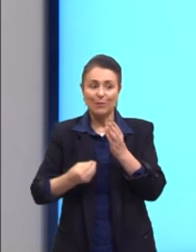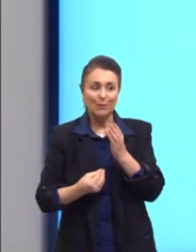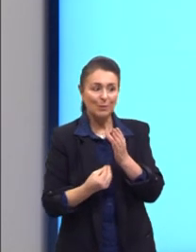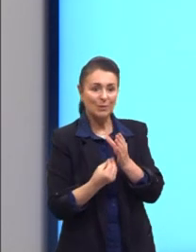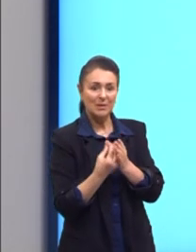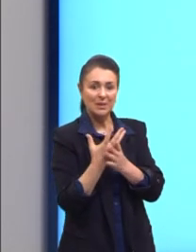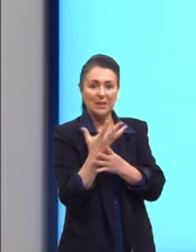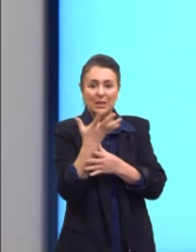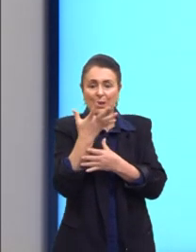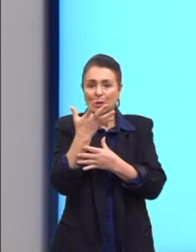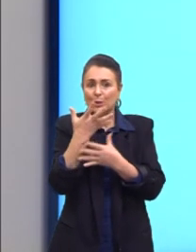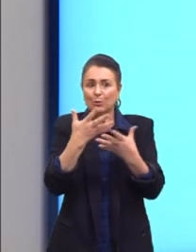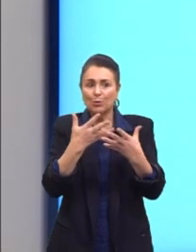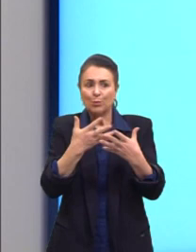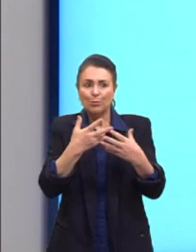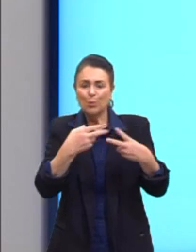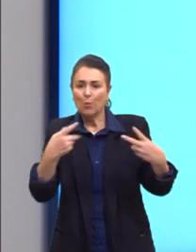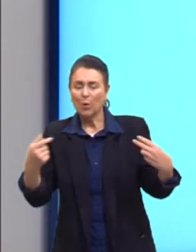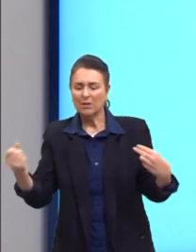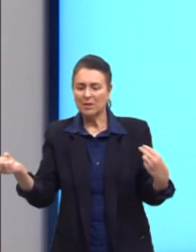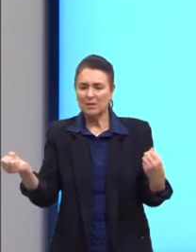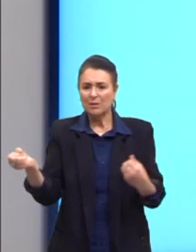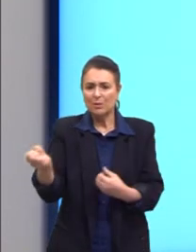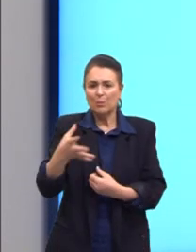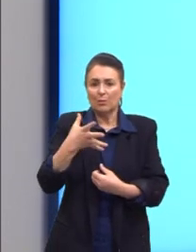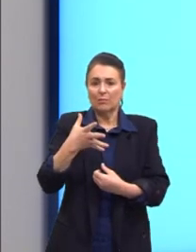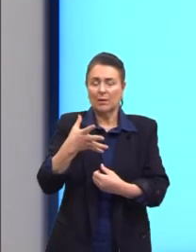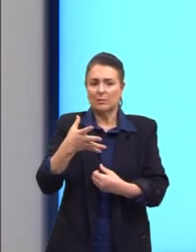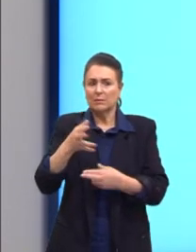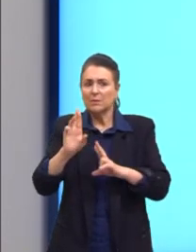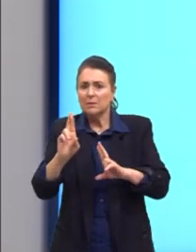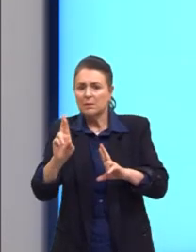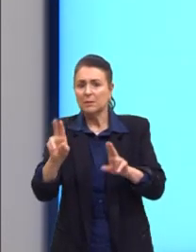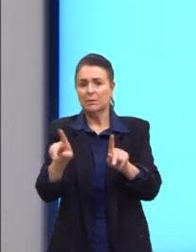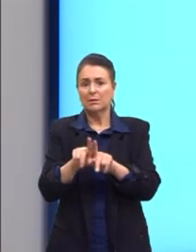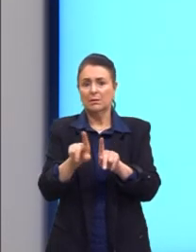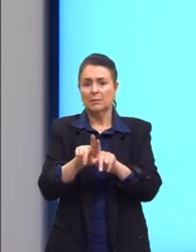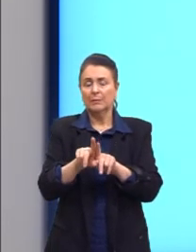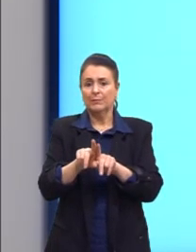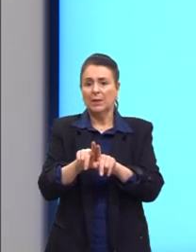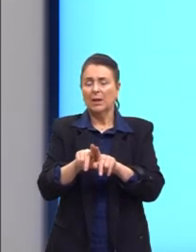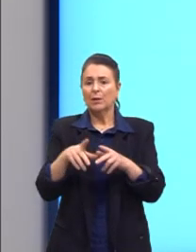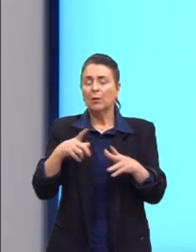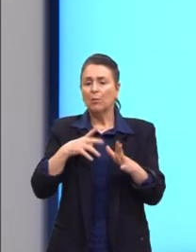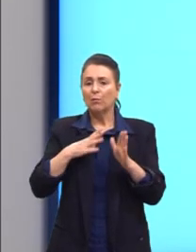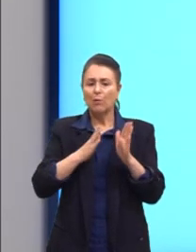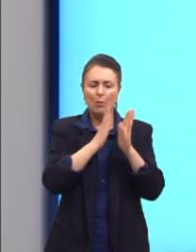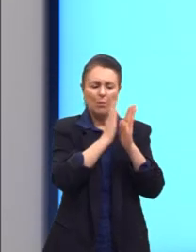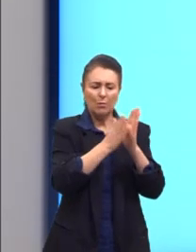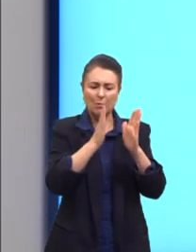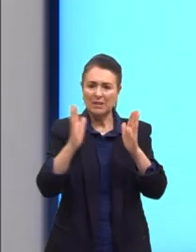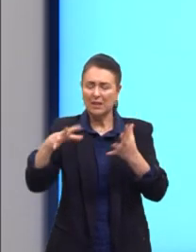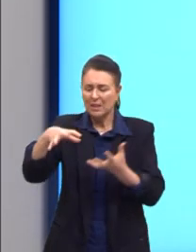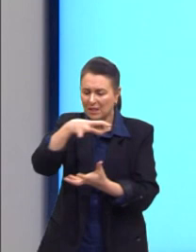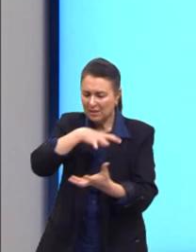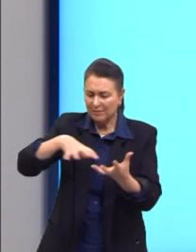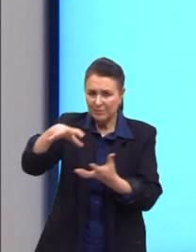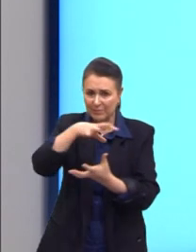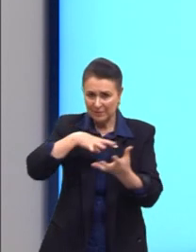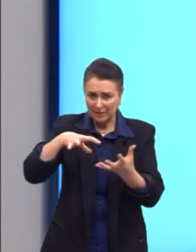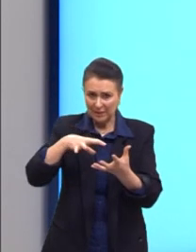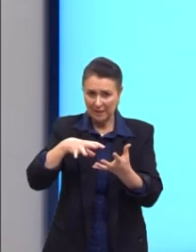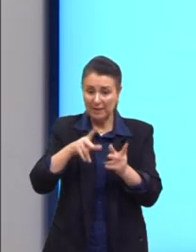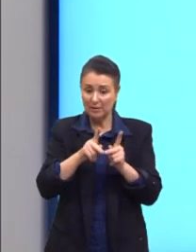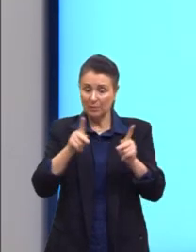ares, novas expectativas em relação a isso. Então, foi uma série de revoltas, dessa Primavera Árabe,